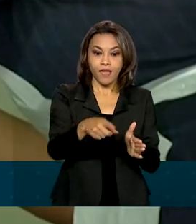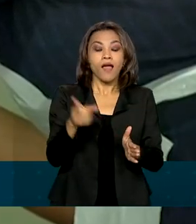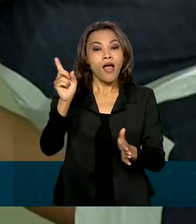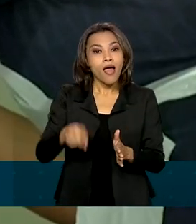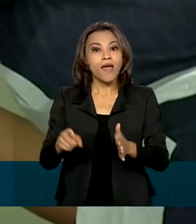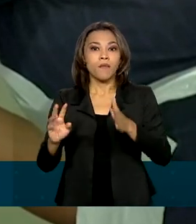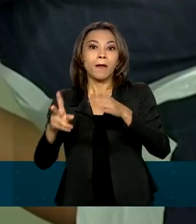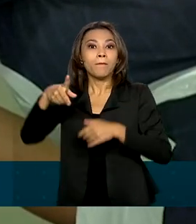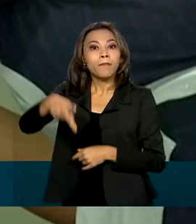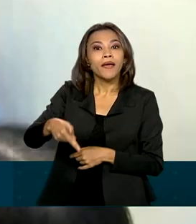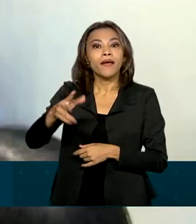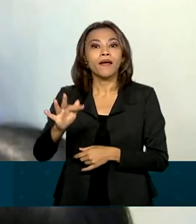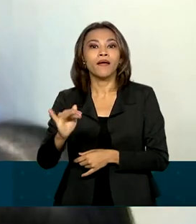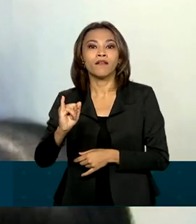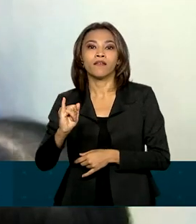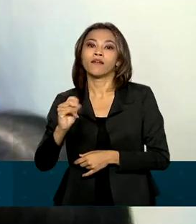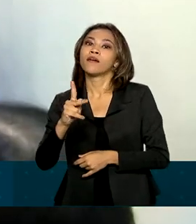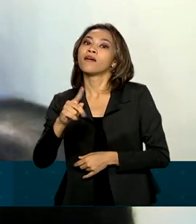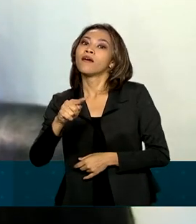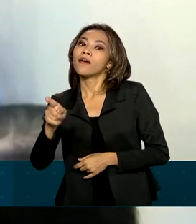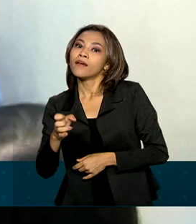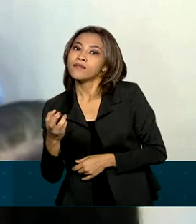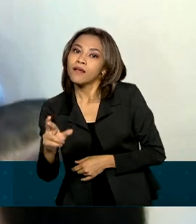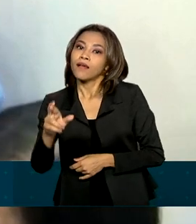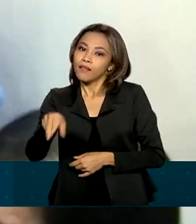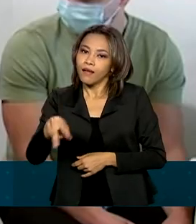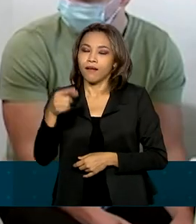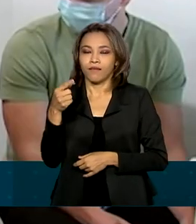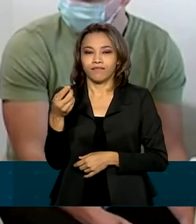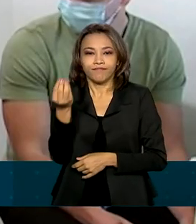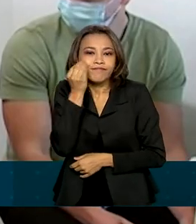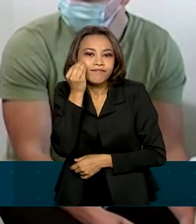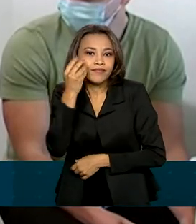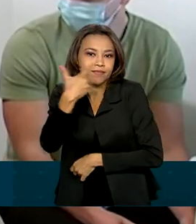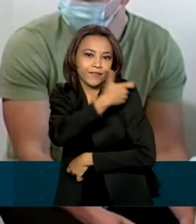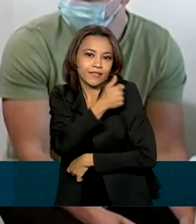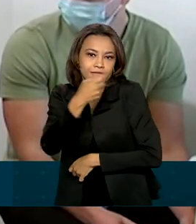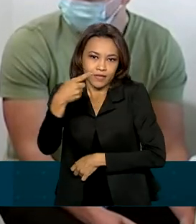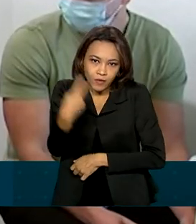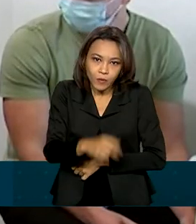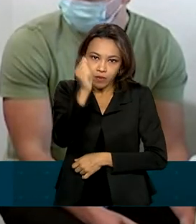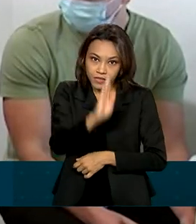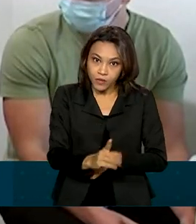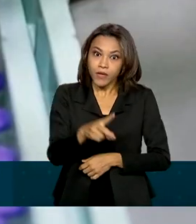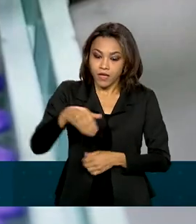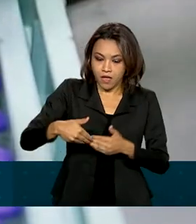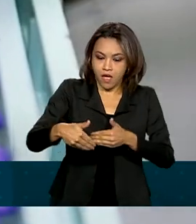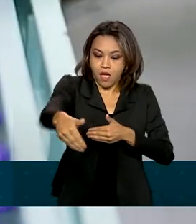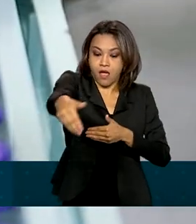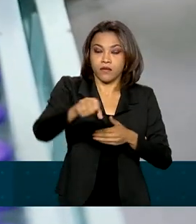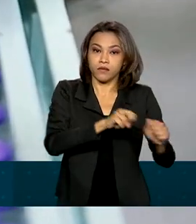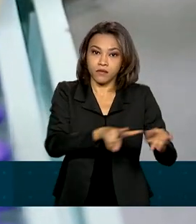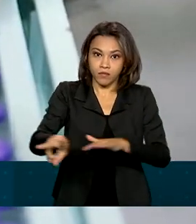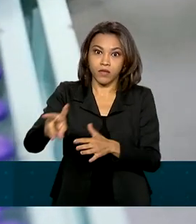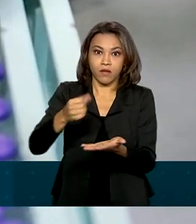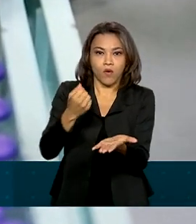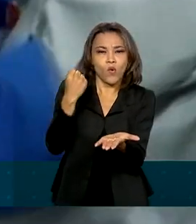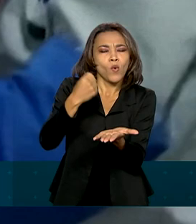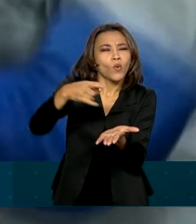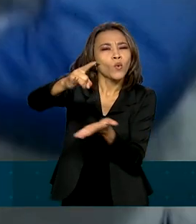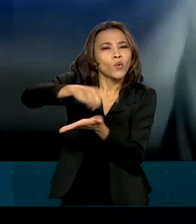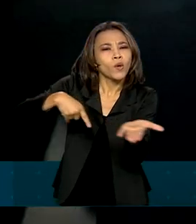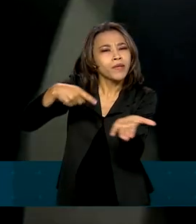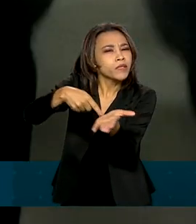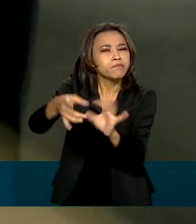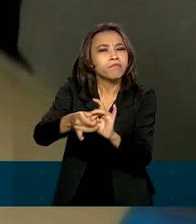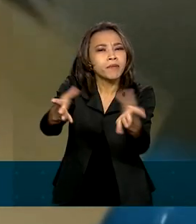testadas no país. E o Ministério da Saúde disse que deve assinar ainda esta semana o documento que permite a compra de 70 milhões